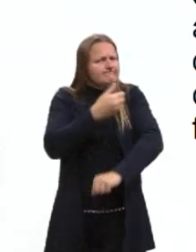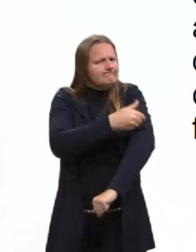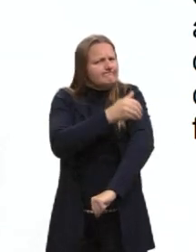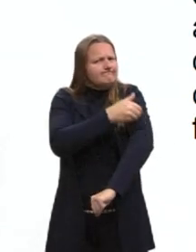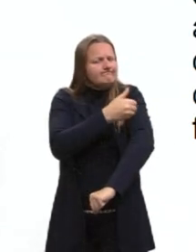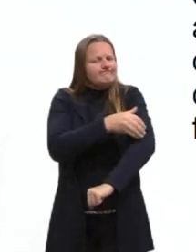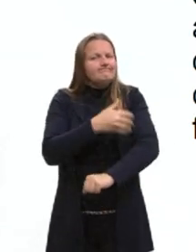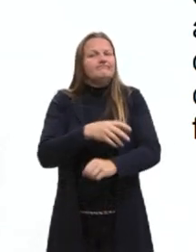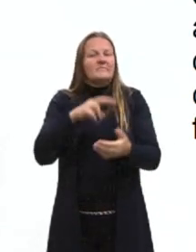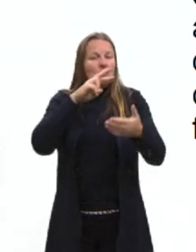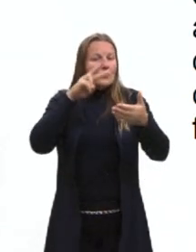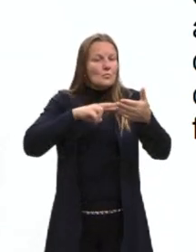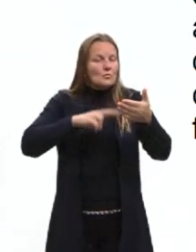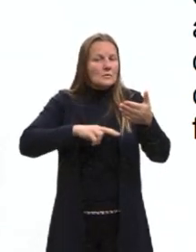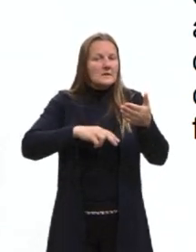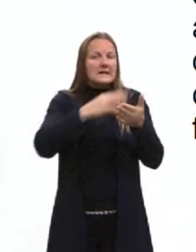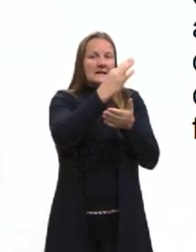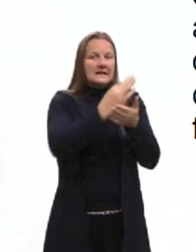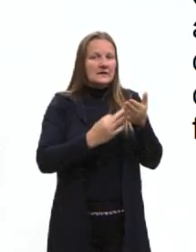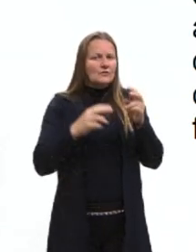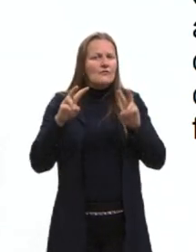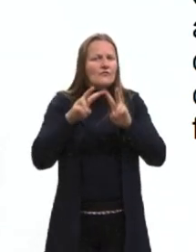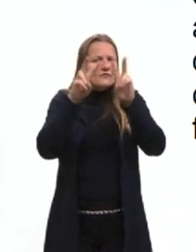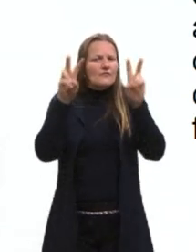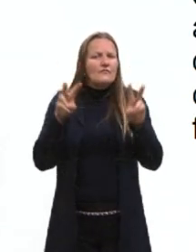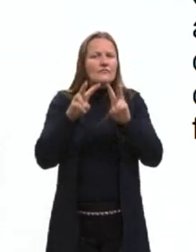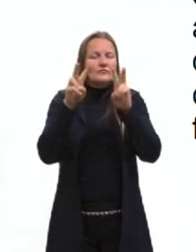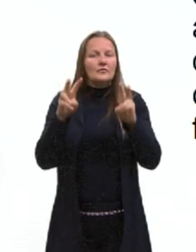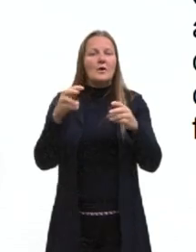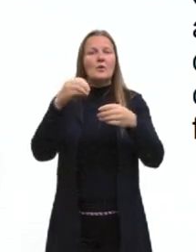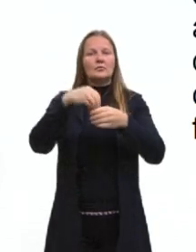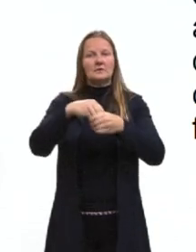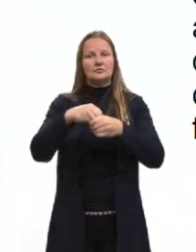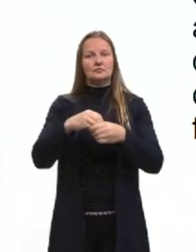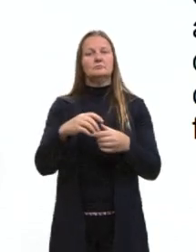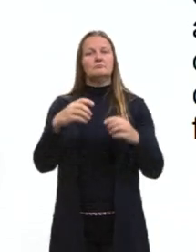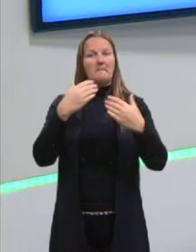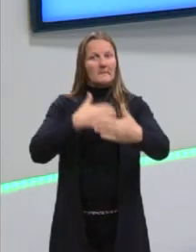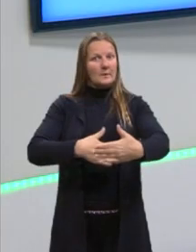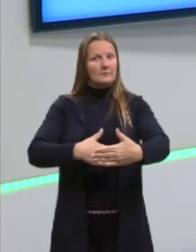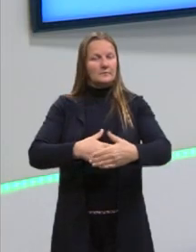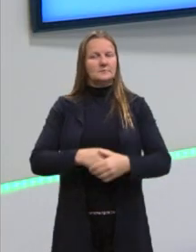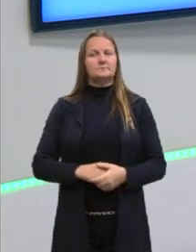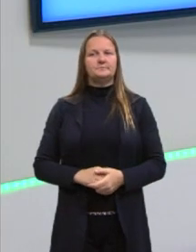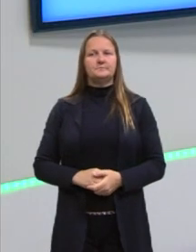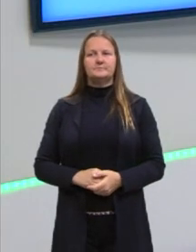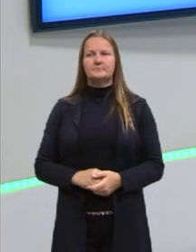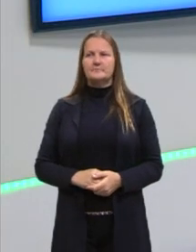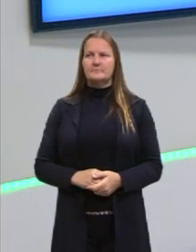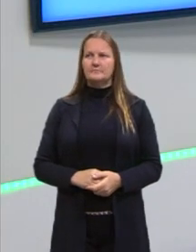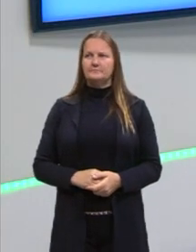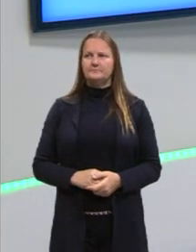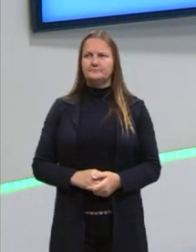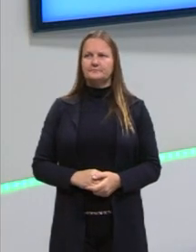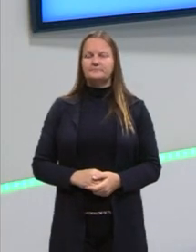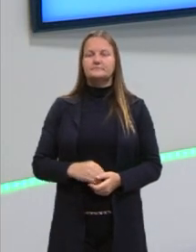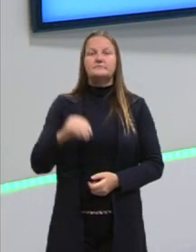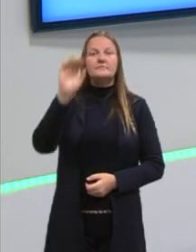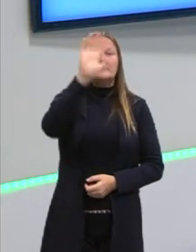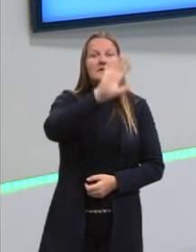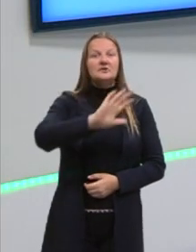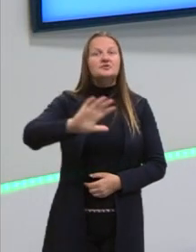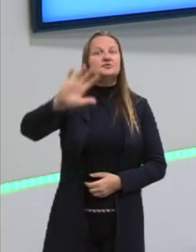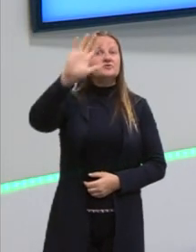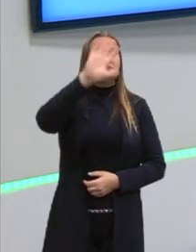interpretação textual e visual neste formato de prova, tá? Então, aqui é mais ou menos assim um parâmetro